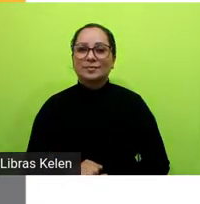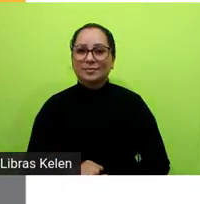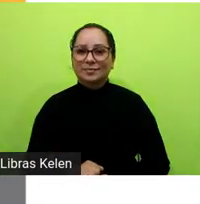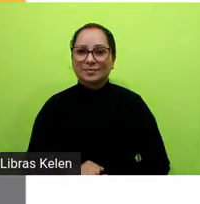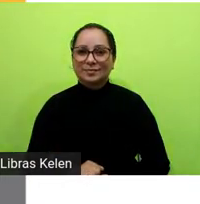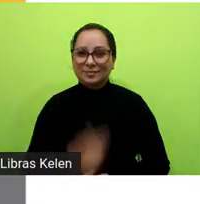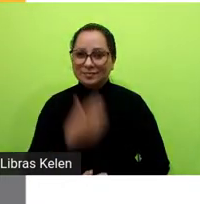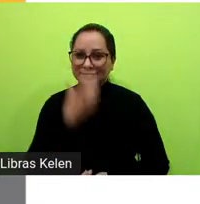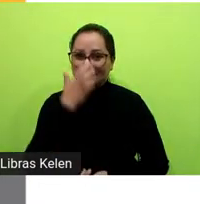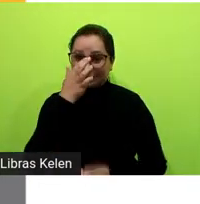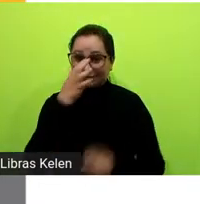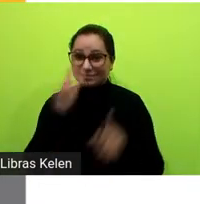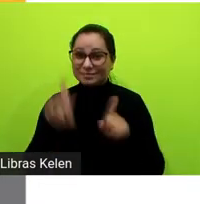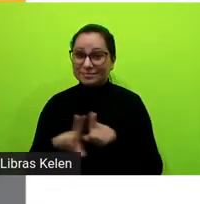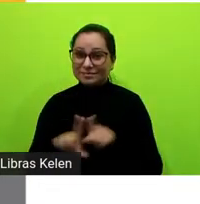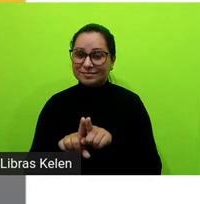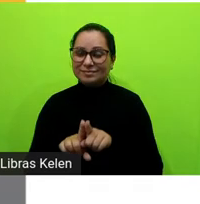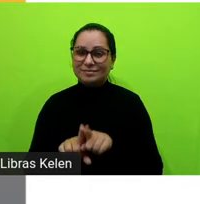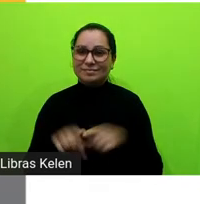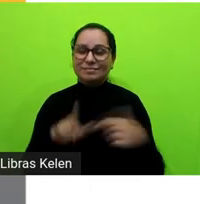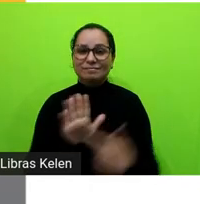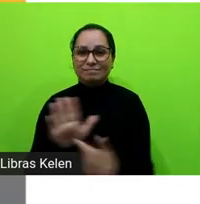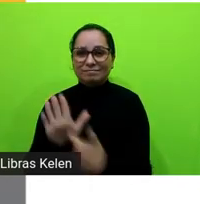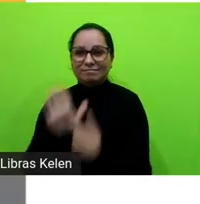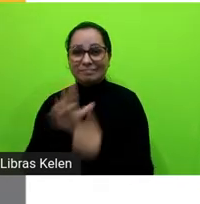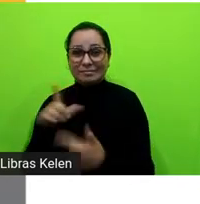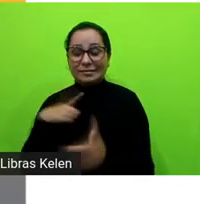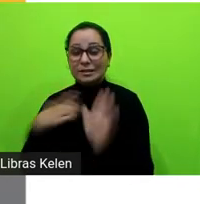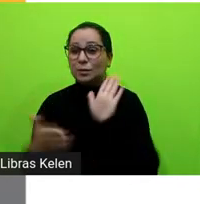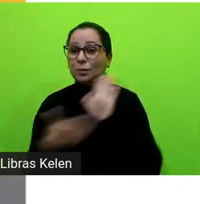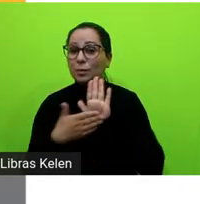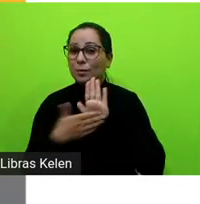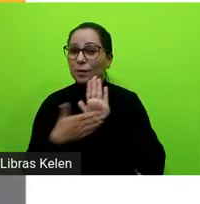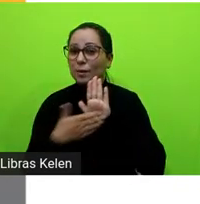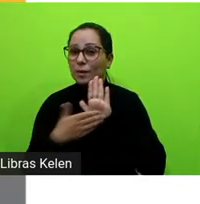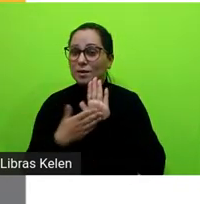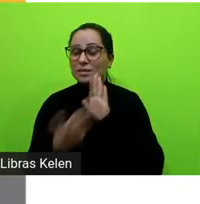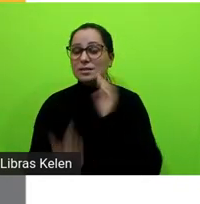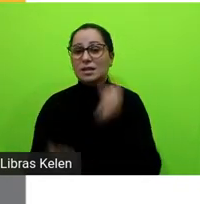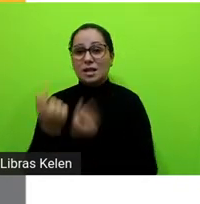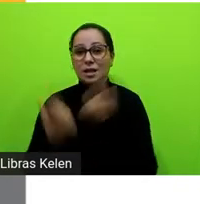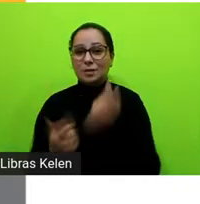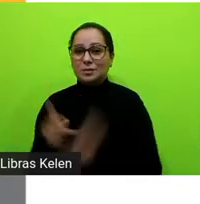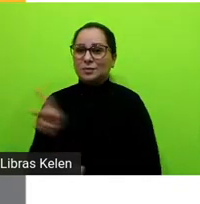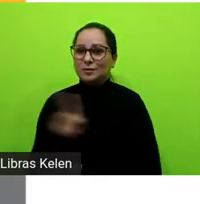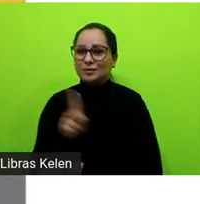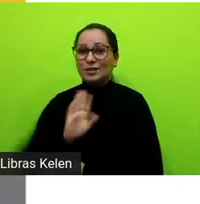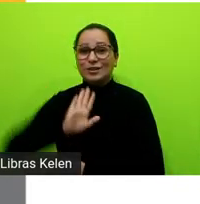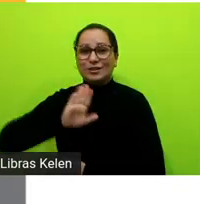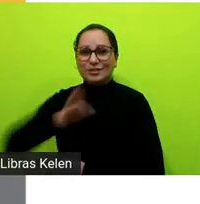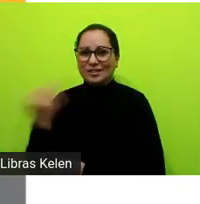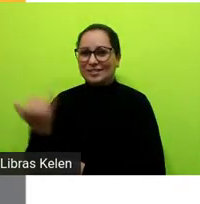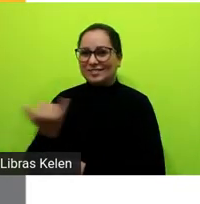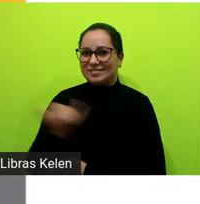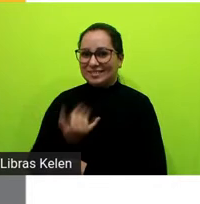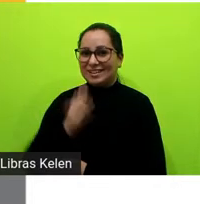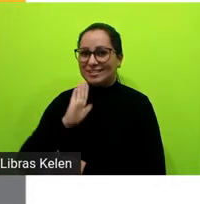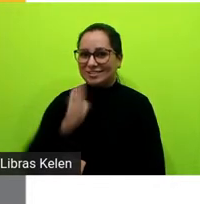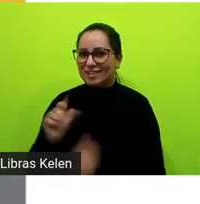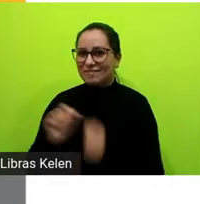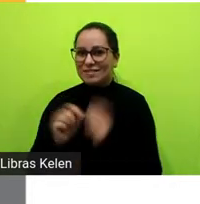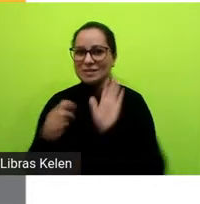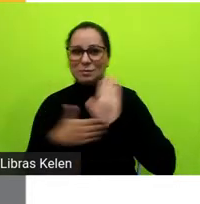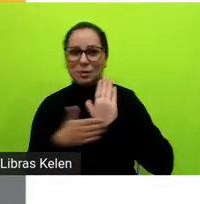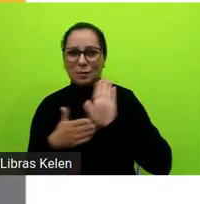e aqui a gente tem uma proposta alguns alguns professores já nos trouxeram essa proposta